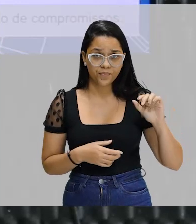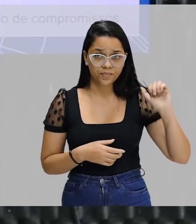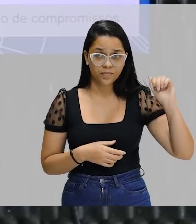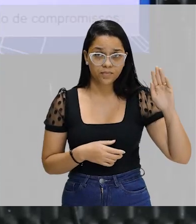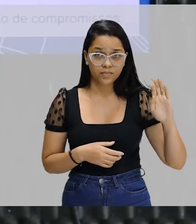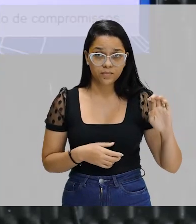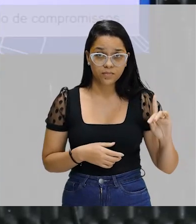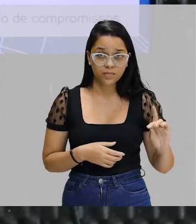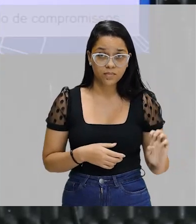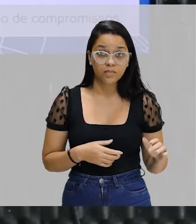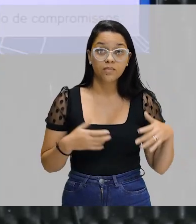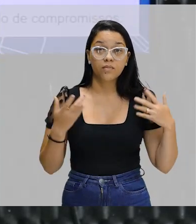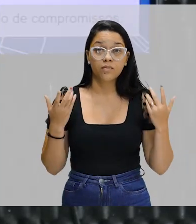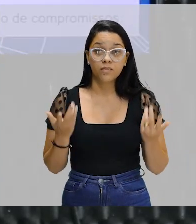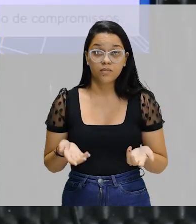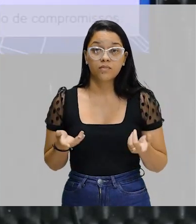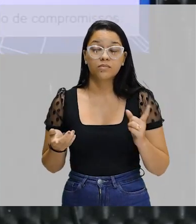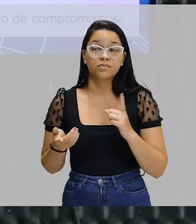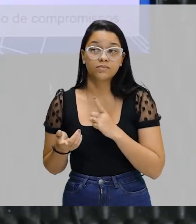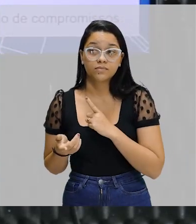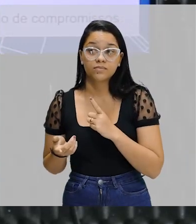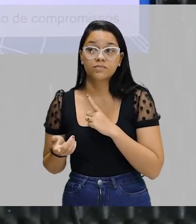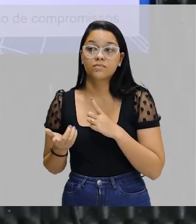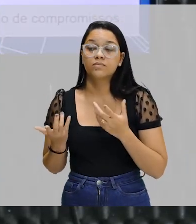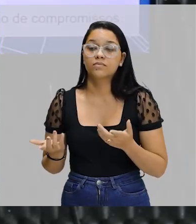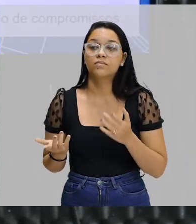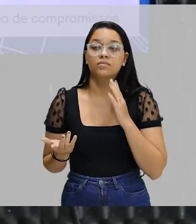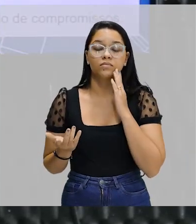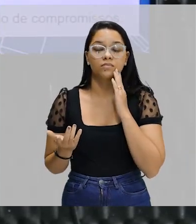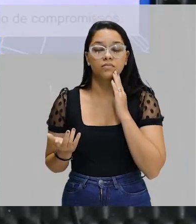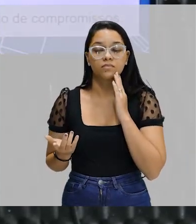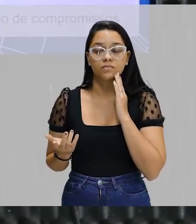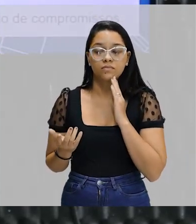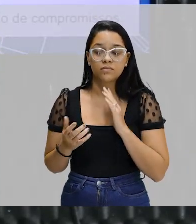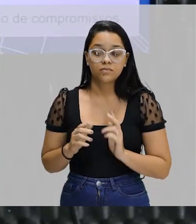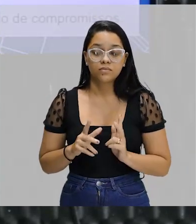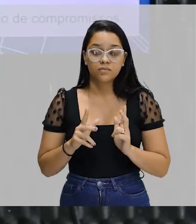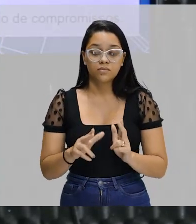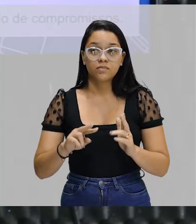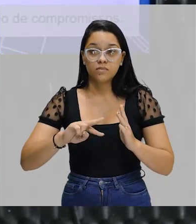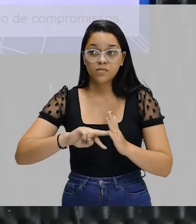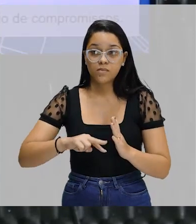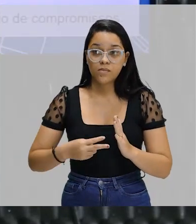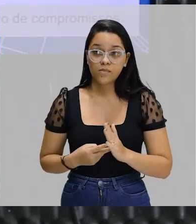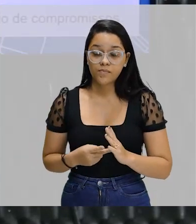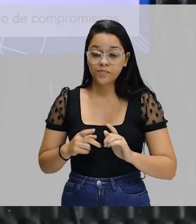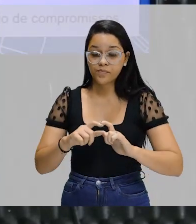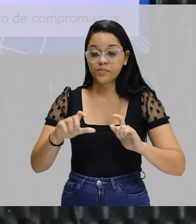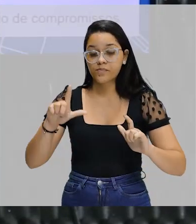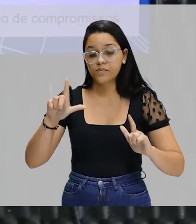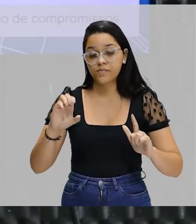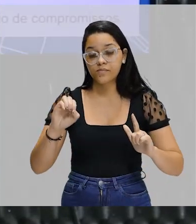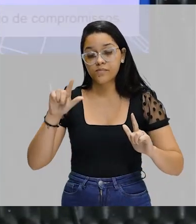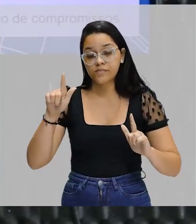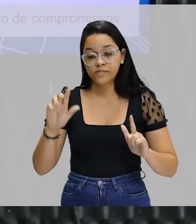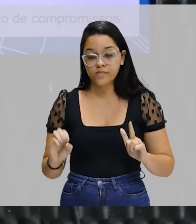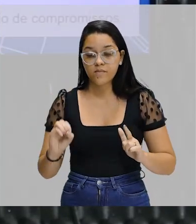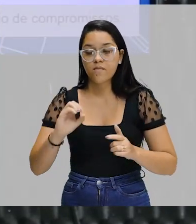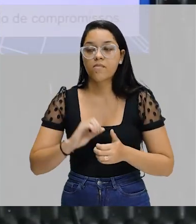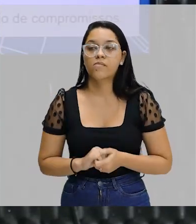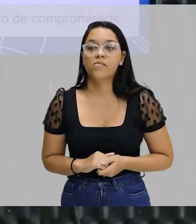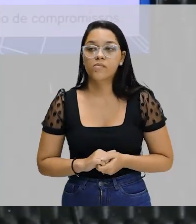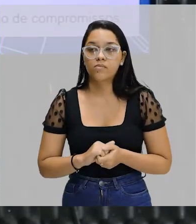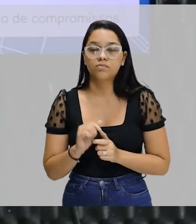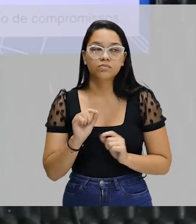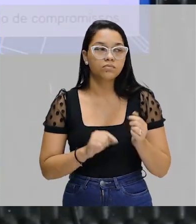ocorre a mesma significação desse logo, tá? Ou